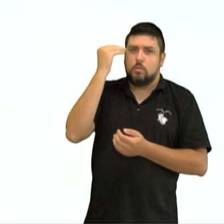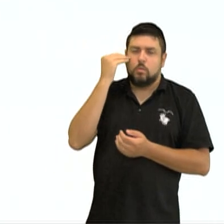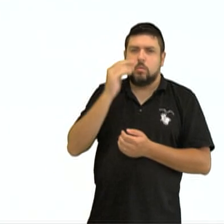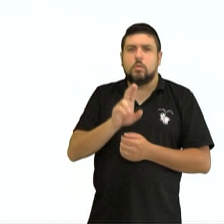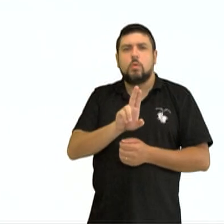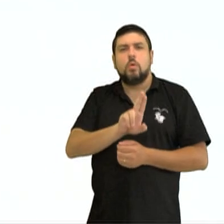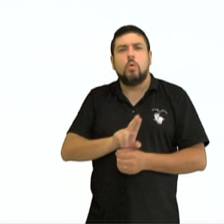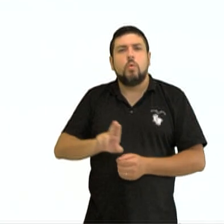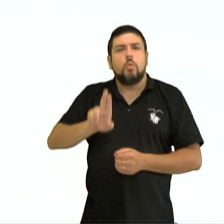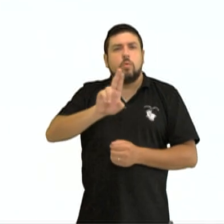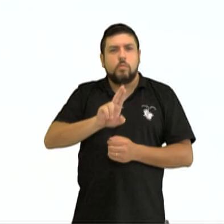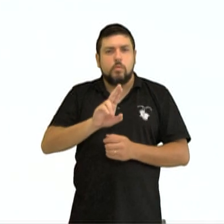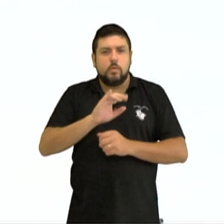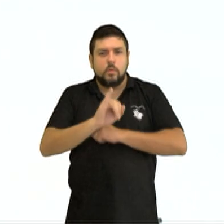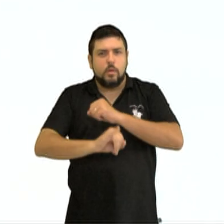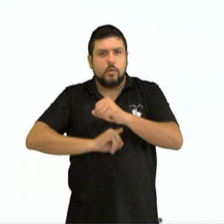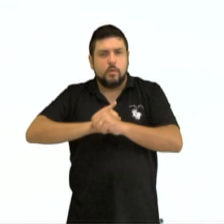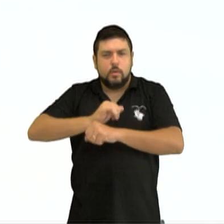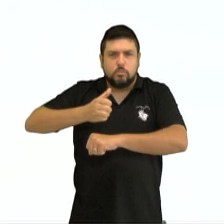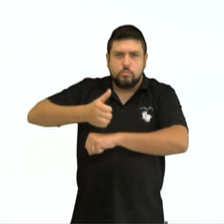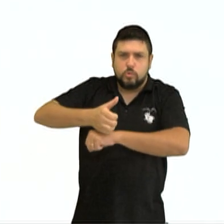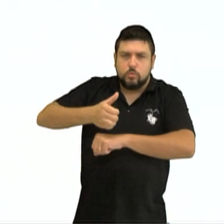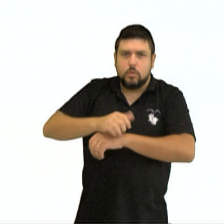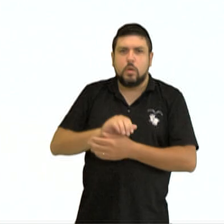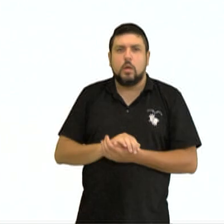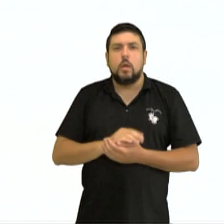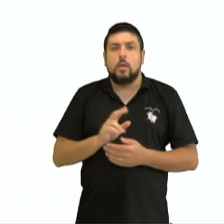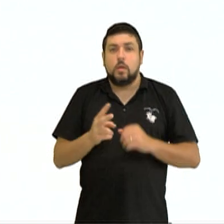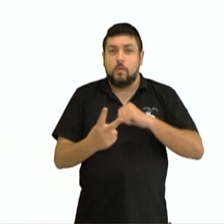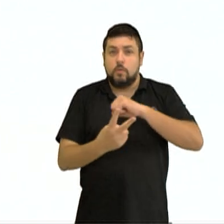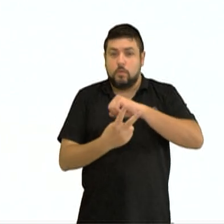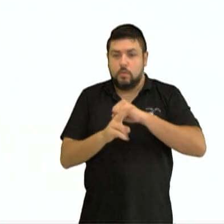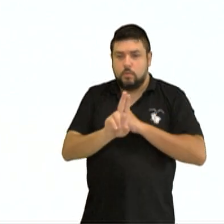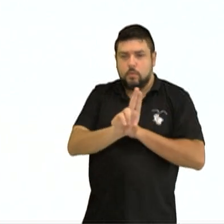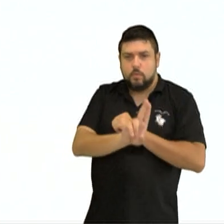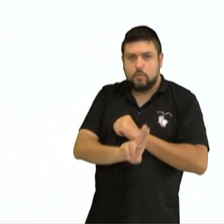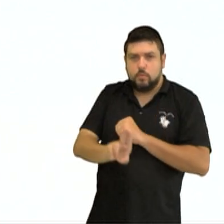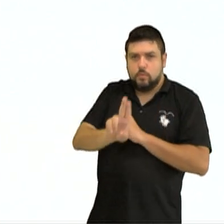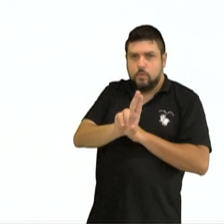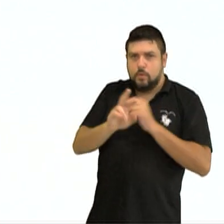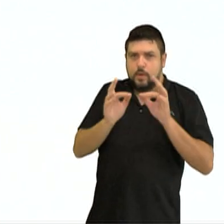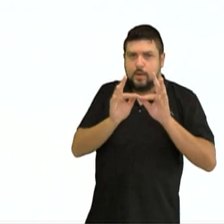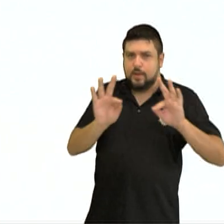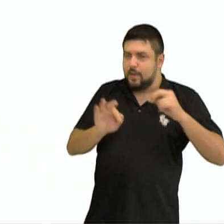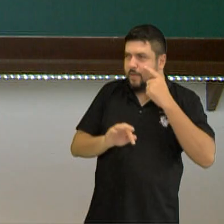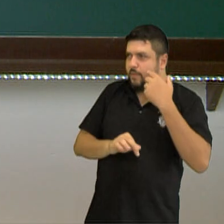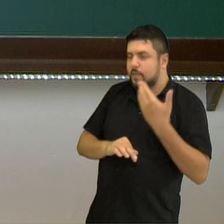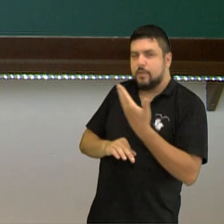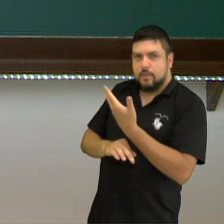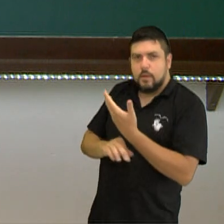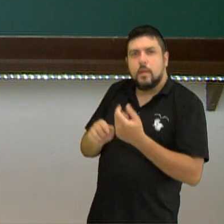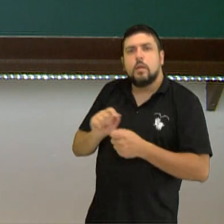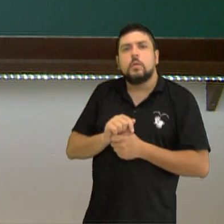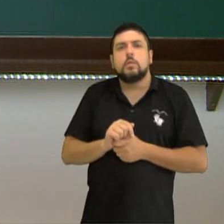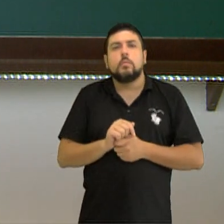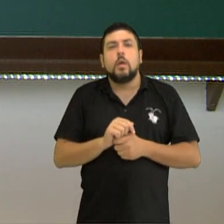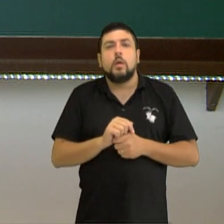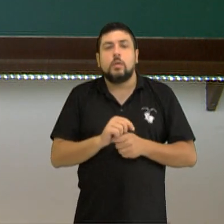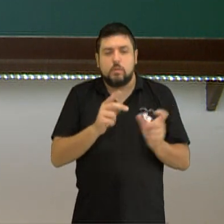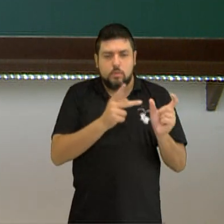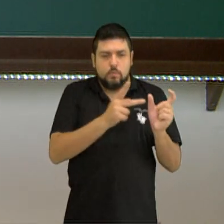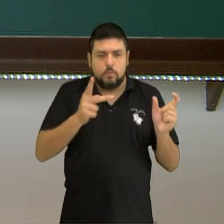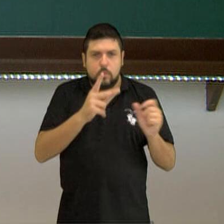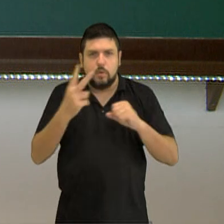com exagero. Eu tenho aqui a ação de usar, portanto, eu vou ter a presença do predicado verbal.